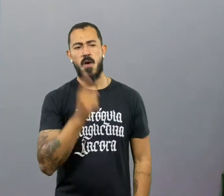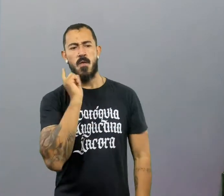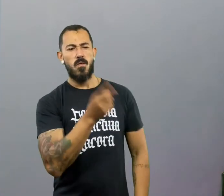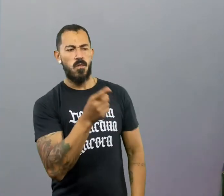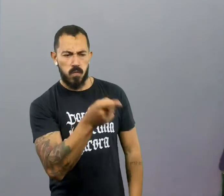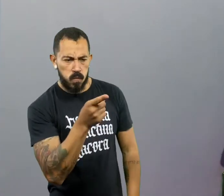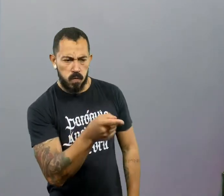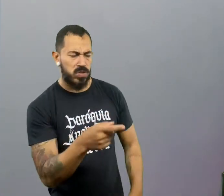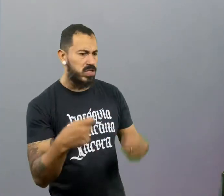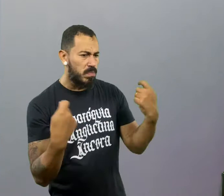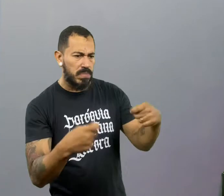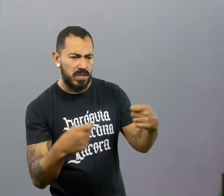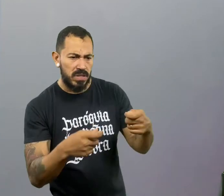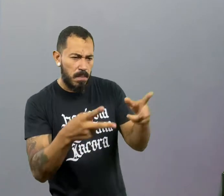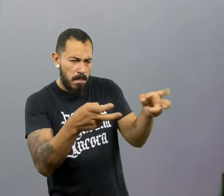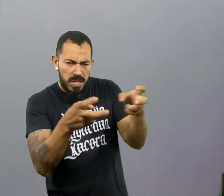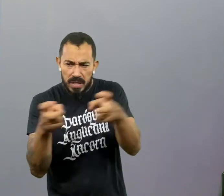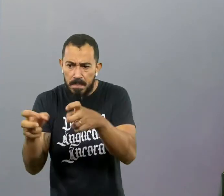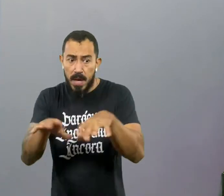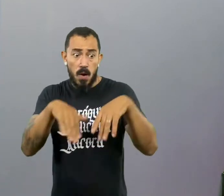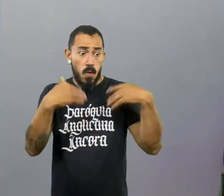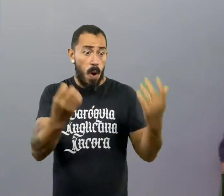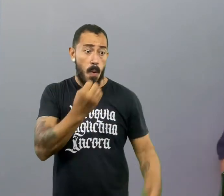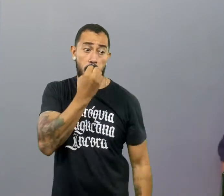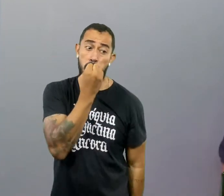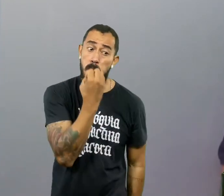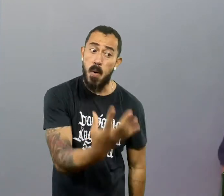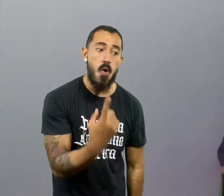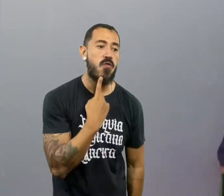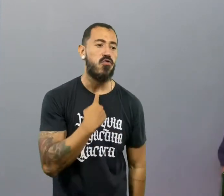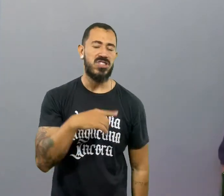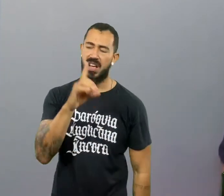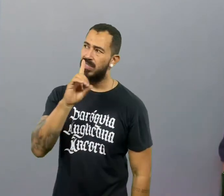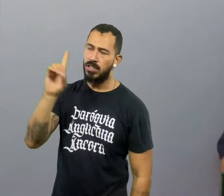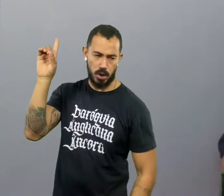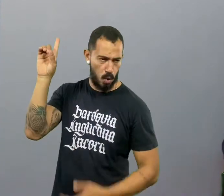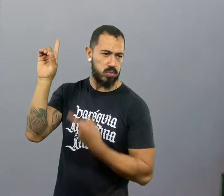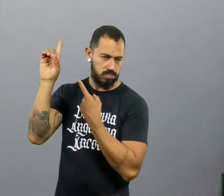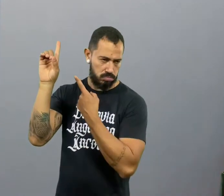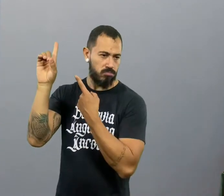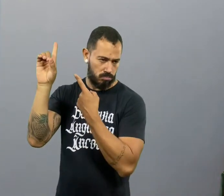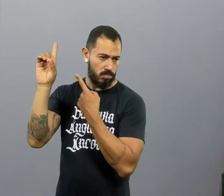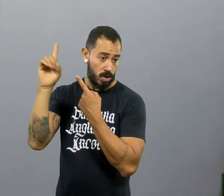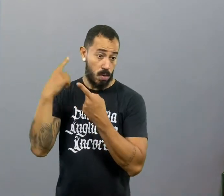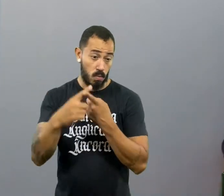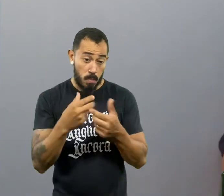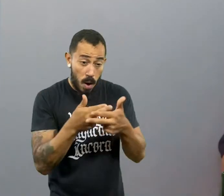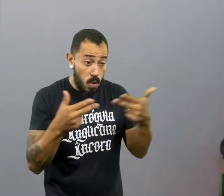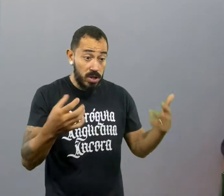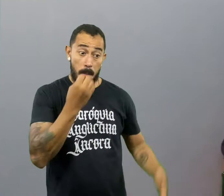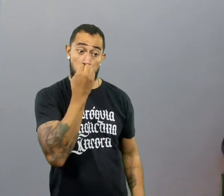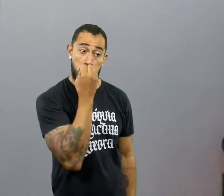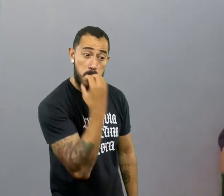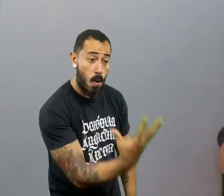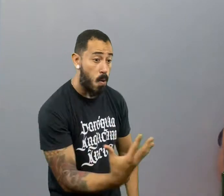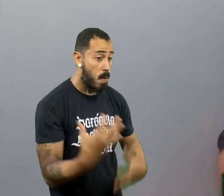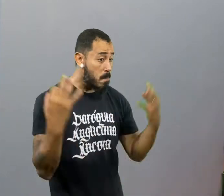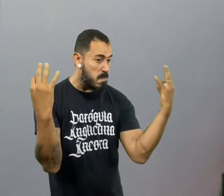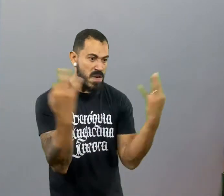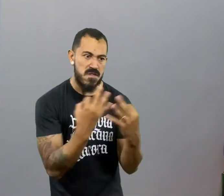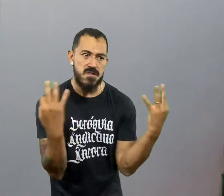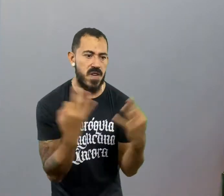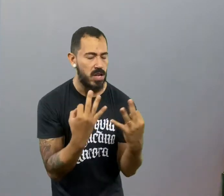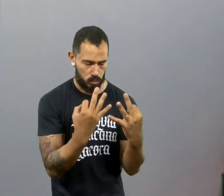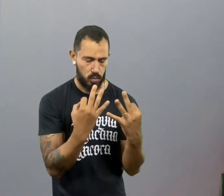discernir qual é a boa vontade de Deus, o que é bom e o que lhe agrada e o que lhe é